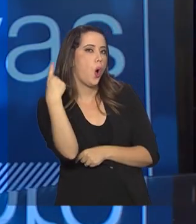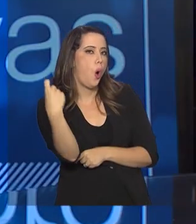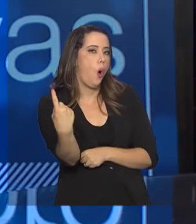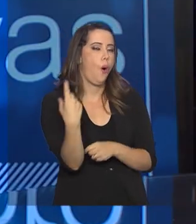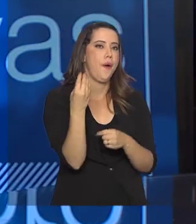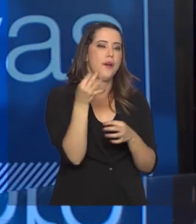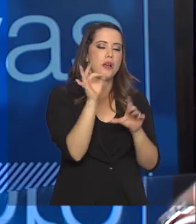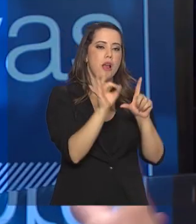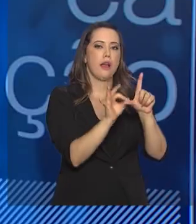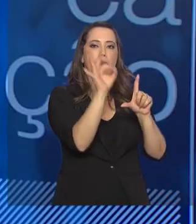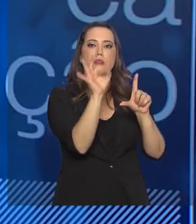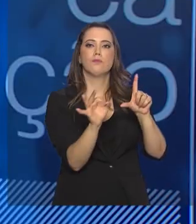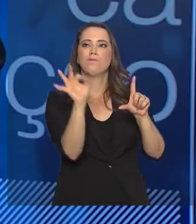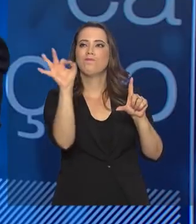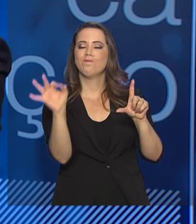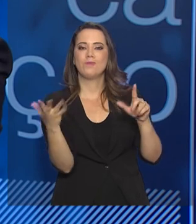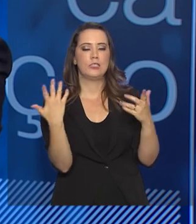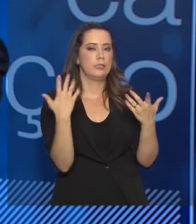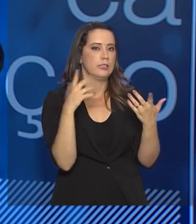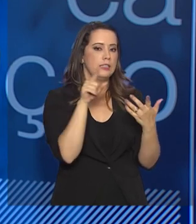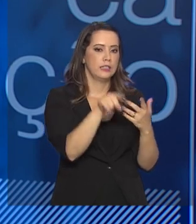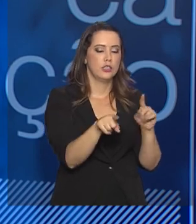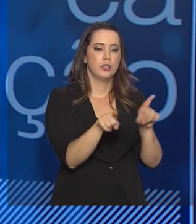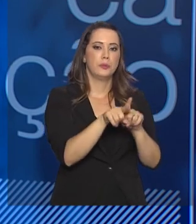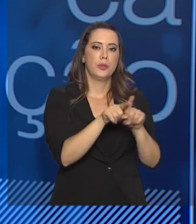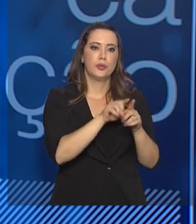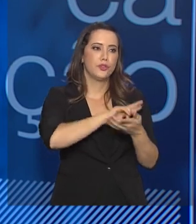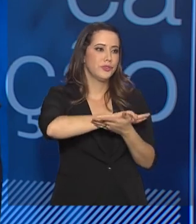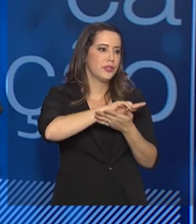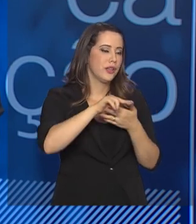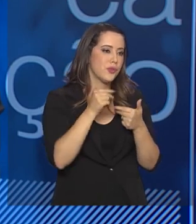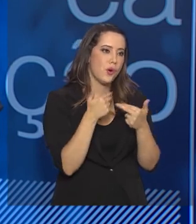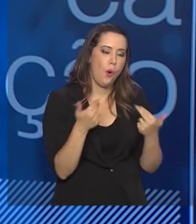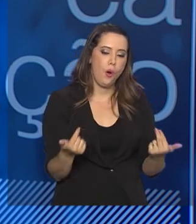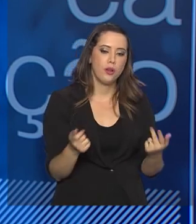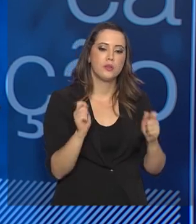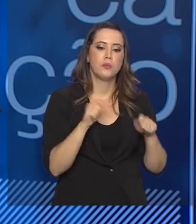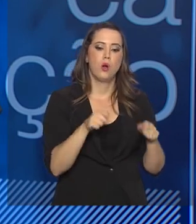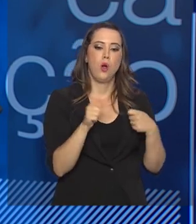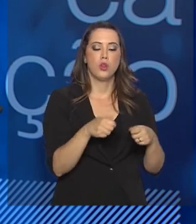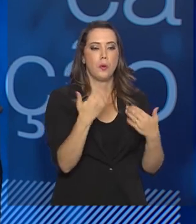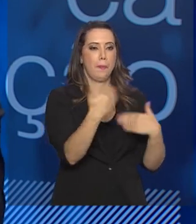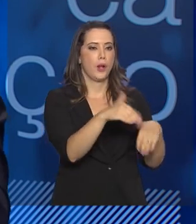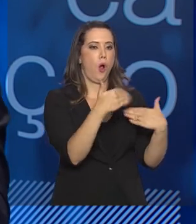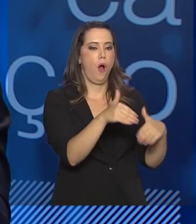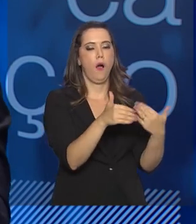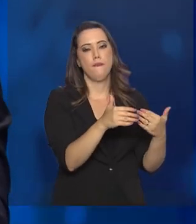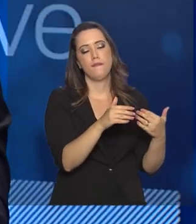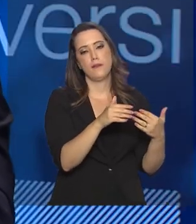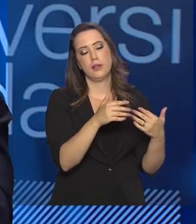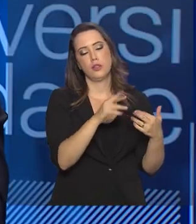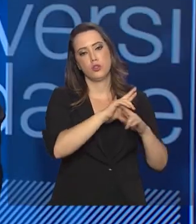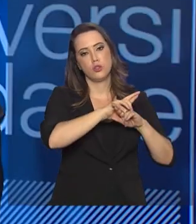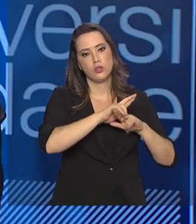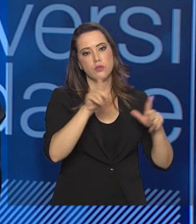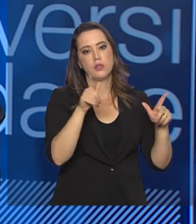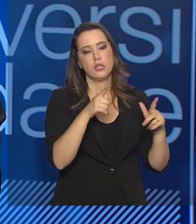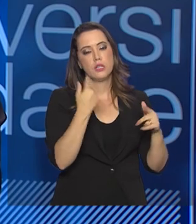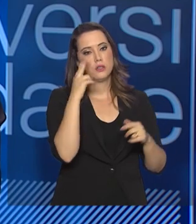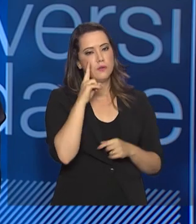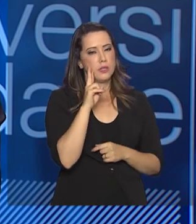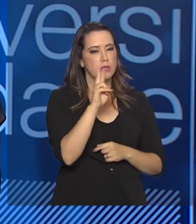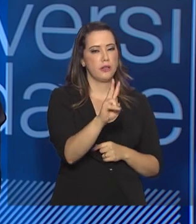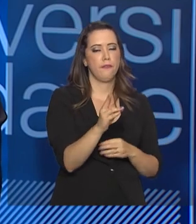infográficos. Poder gráficos, poder fazer gamificação, podemos fazer provas adaptativas, que é uma outra forma de fazer a prova, em que você mede a